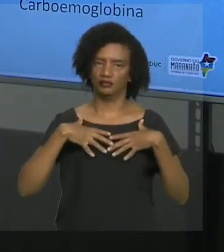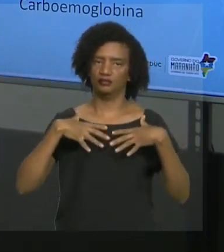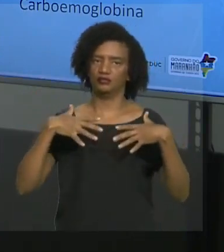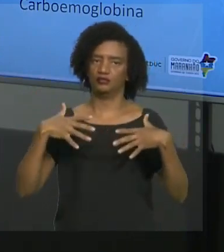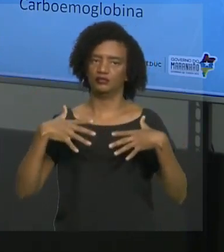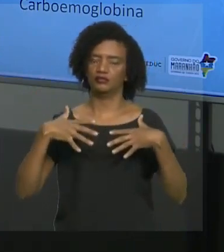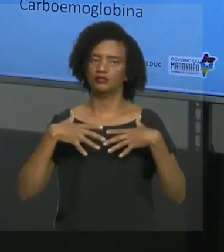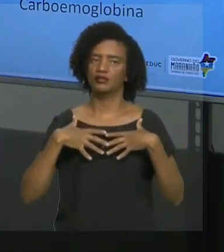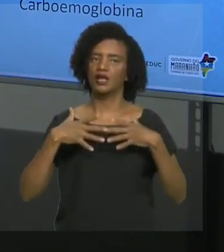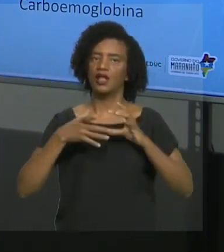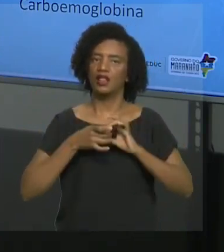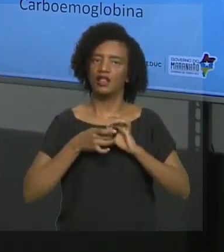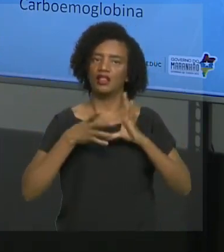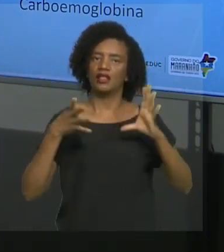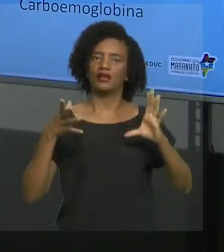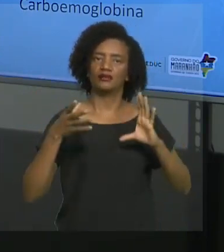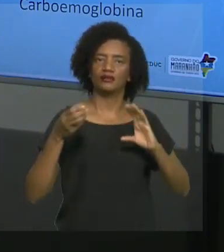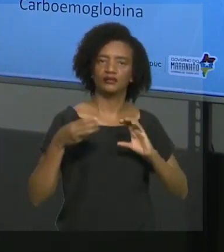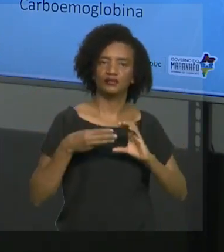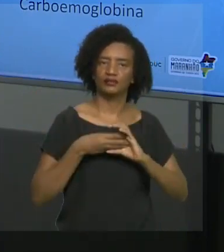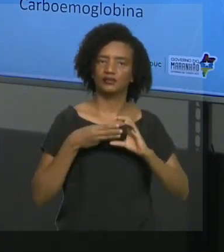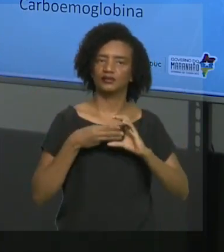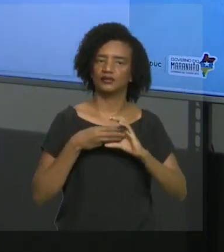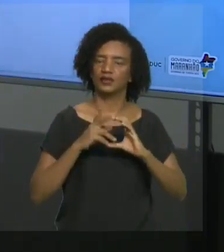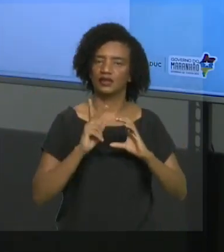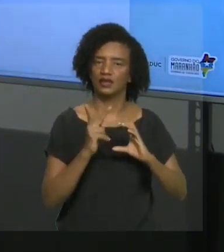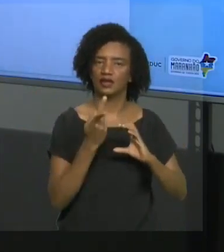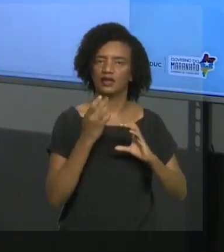ligar novamente com o oxigênio.